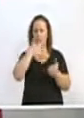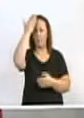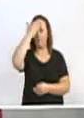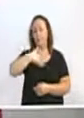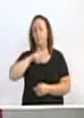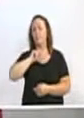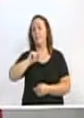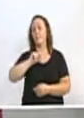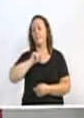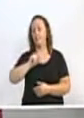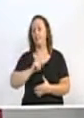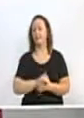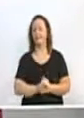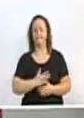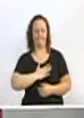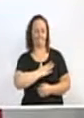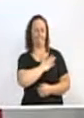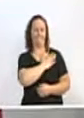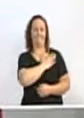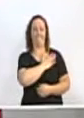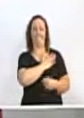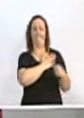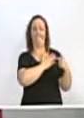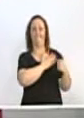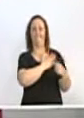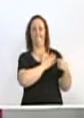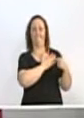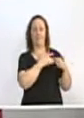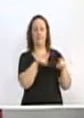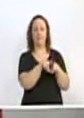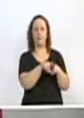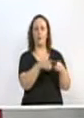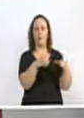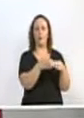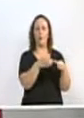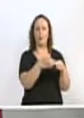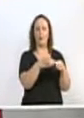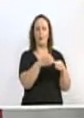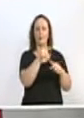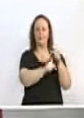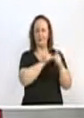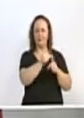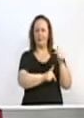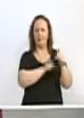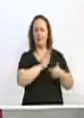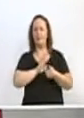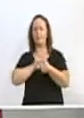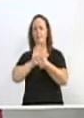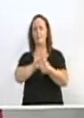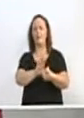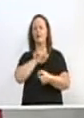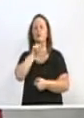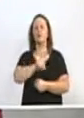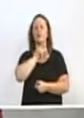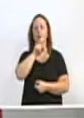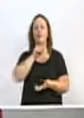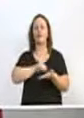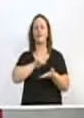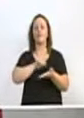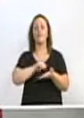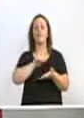comprovadamente o prefeito Napoleão Bernardes, sua equipe de governo, demonstrou-se desonesto